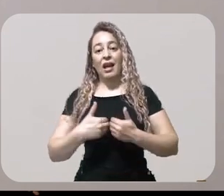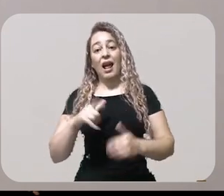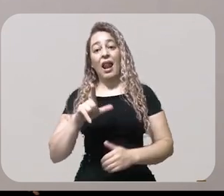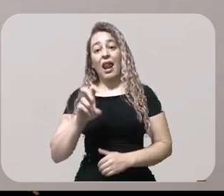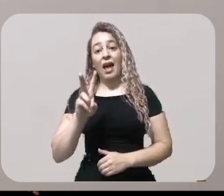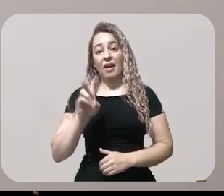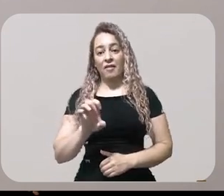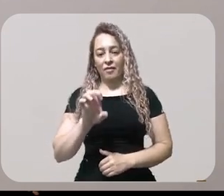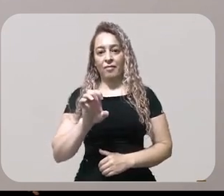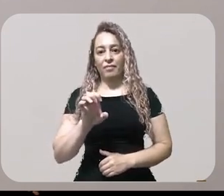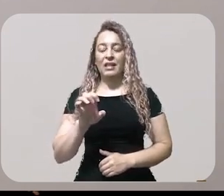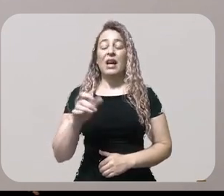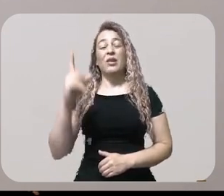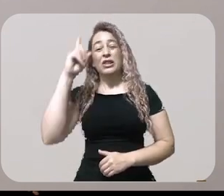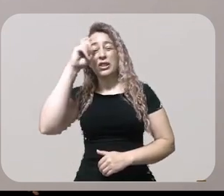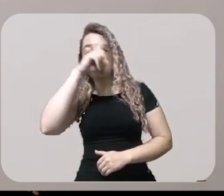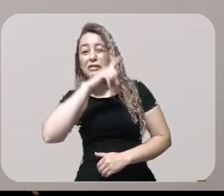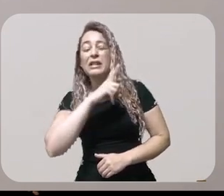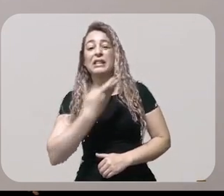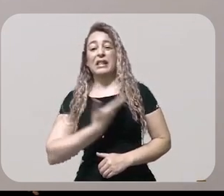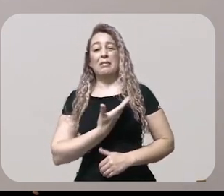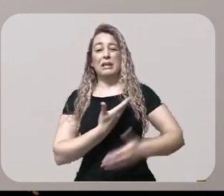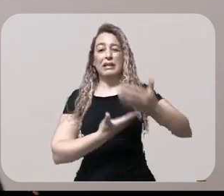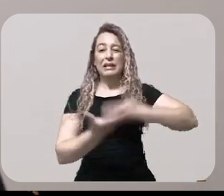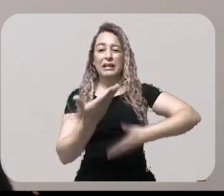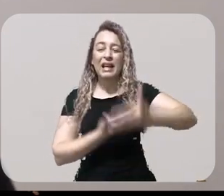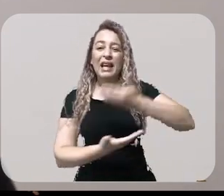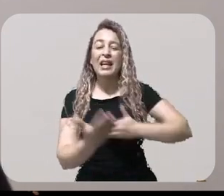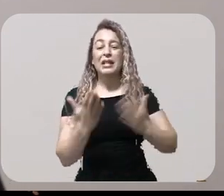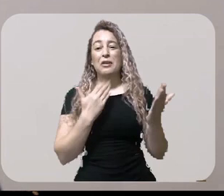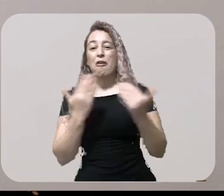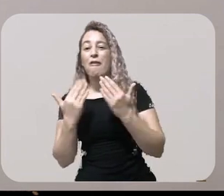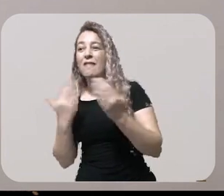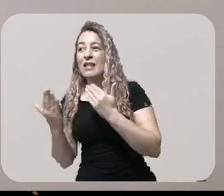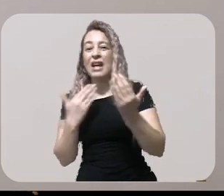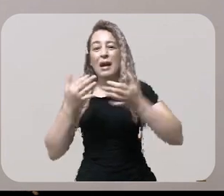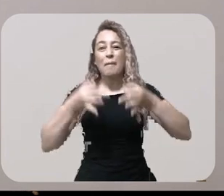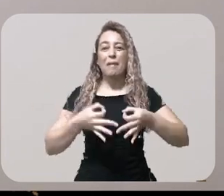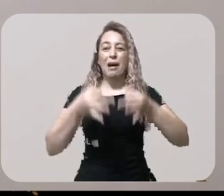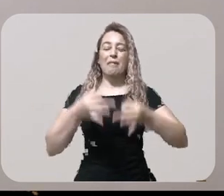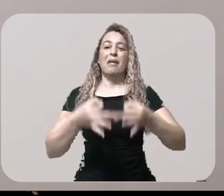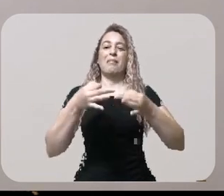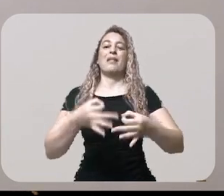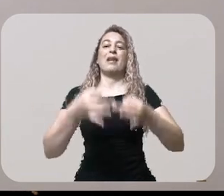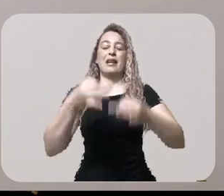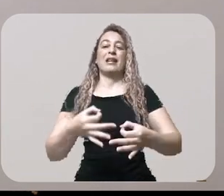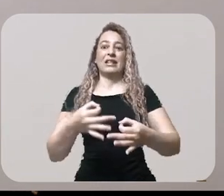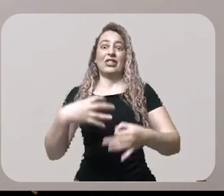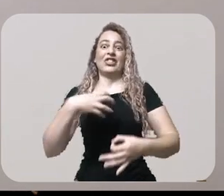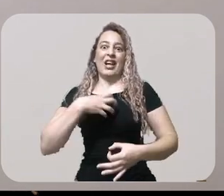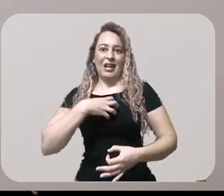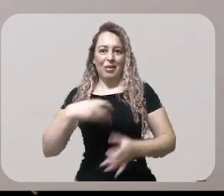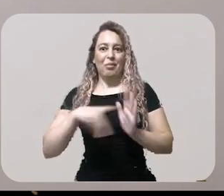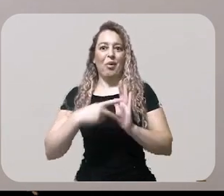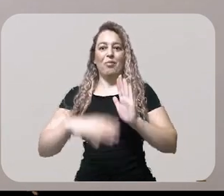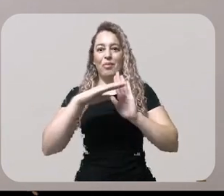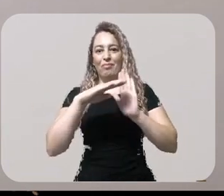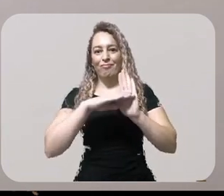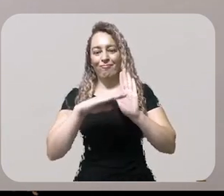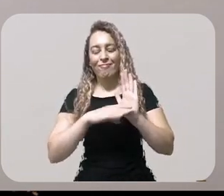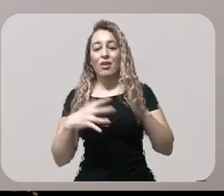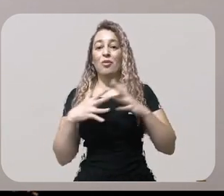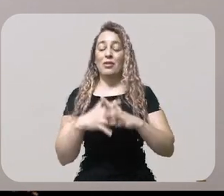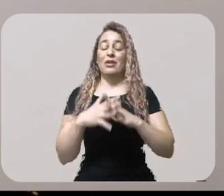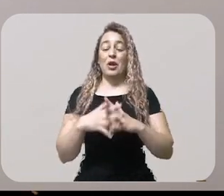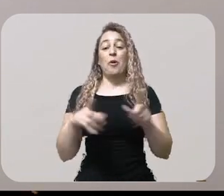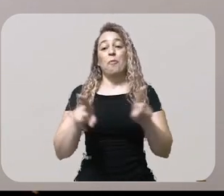se ter conversa sem cometer algum tipo de gafe ou algo fora das normas sociais. E isso é bastante complicado, porque isso impacta nas